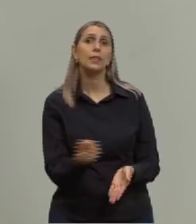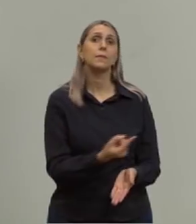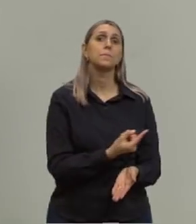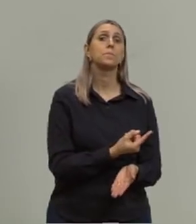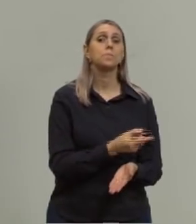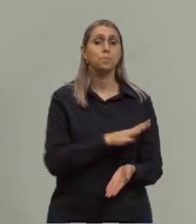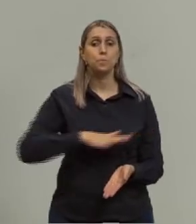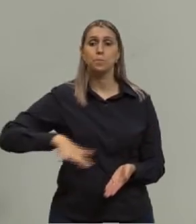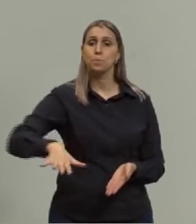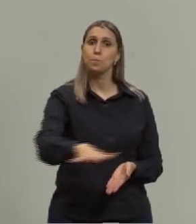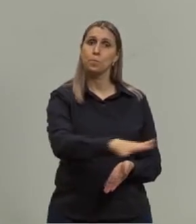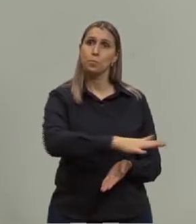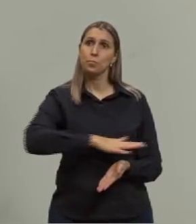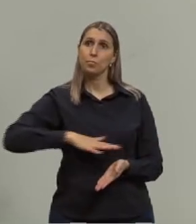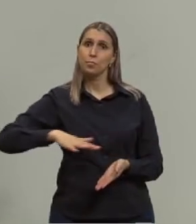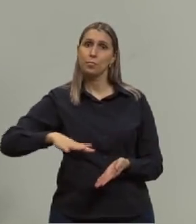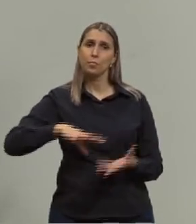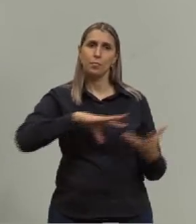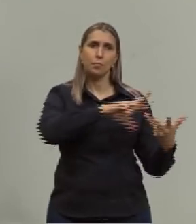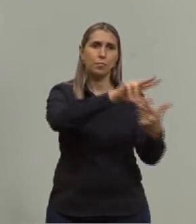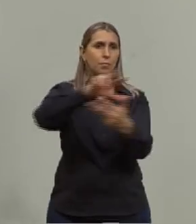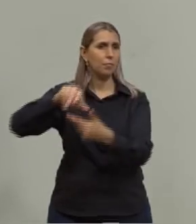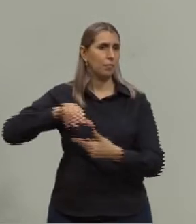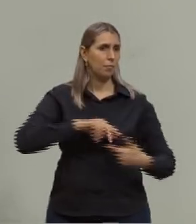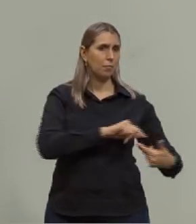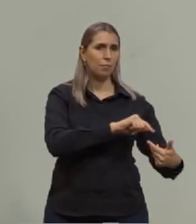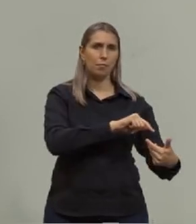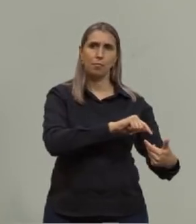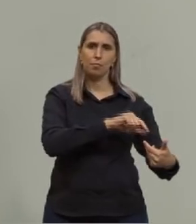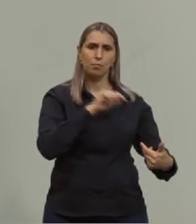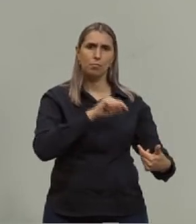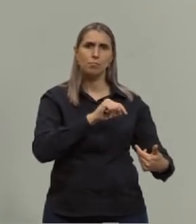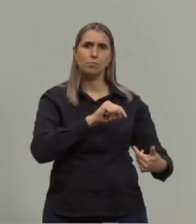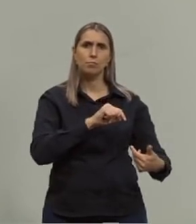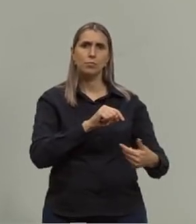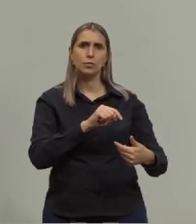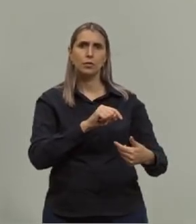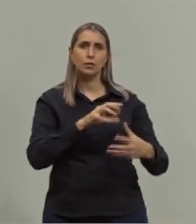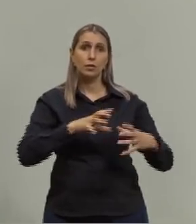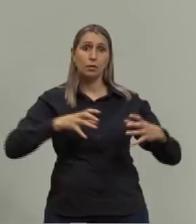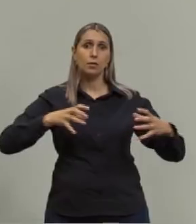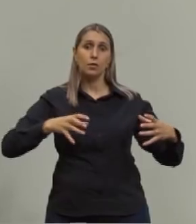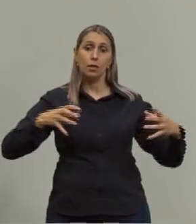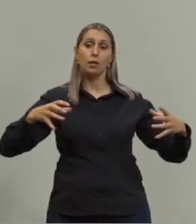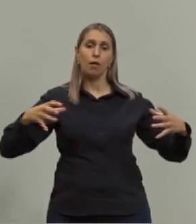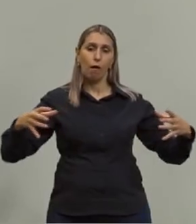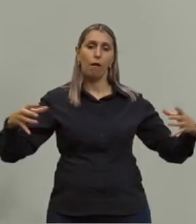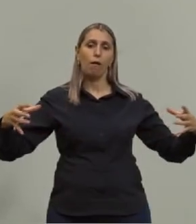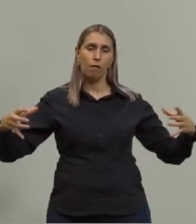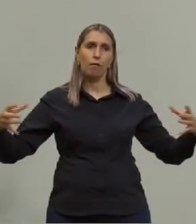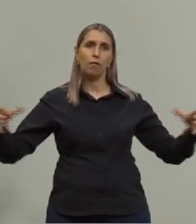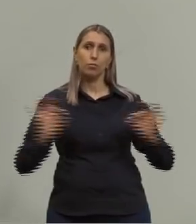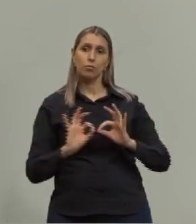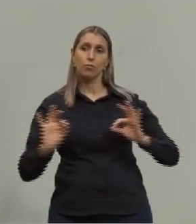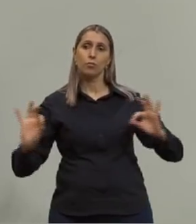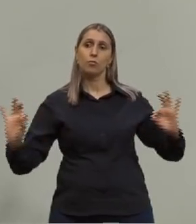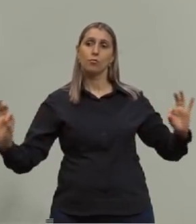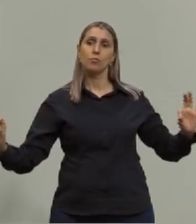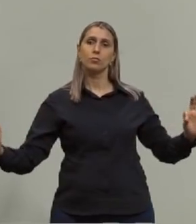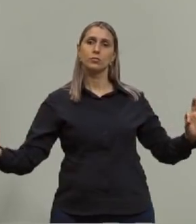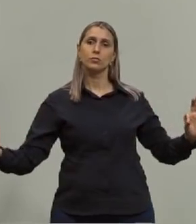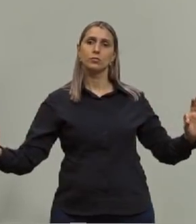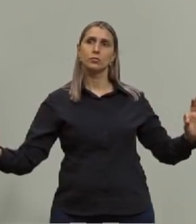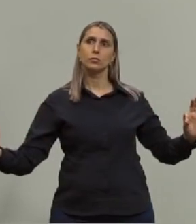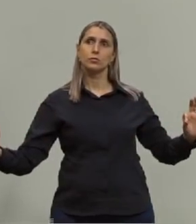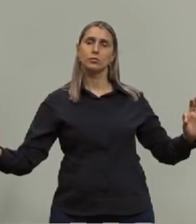espaço, as galáxias, os planetas, eles estão em expansão. Então eles estão em um